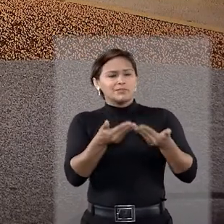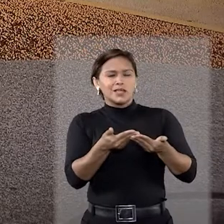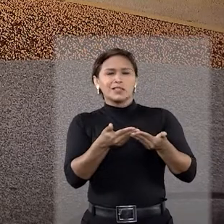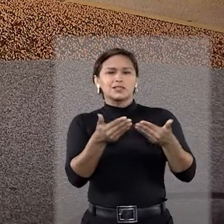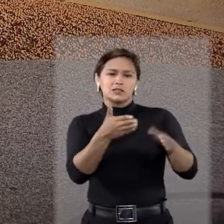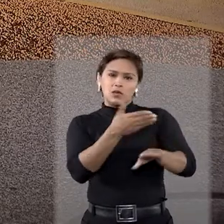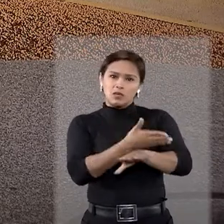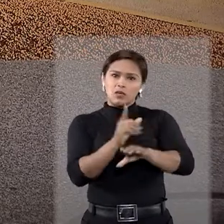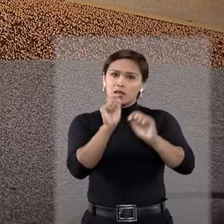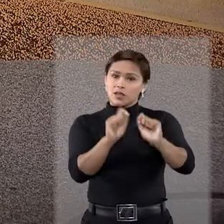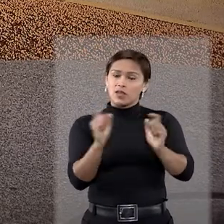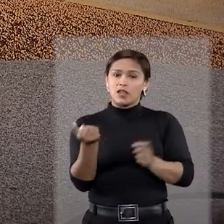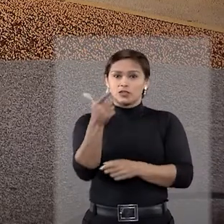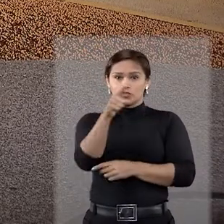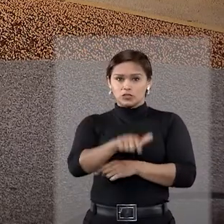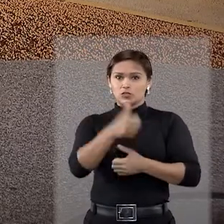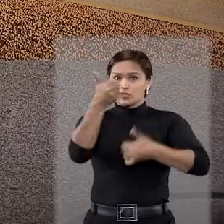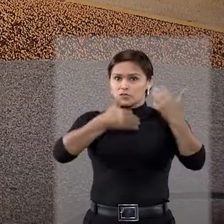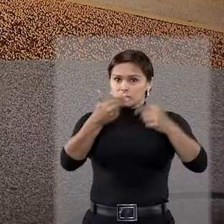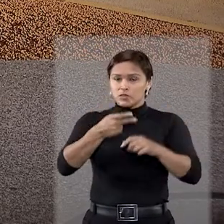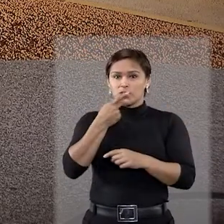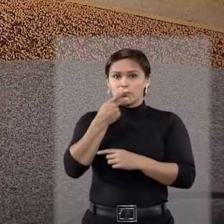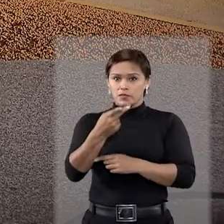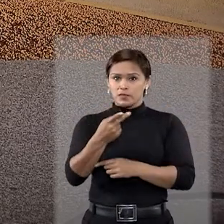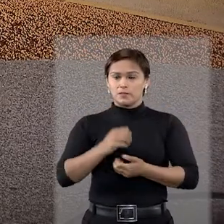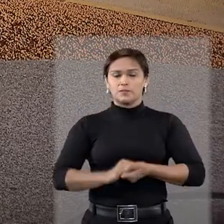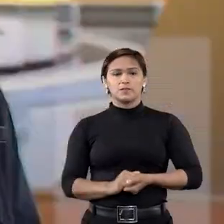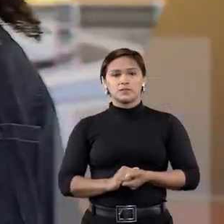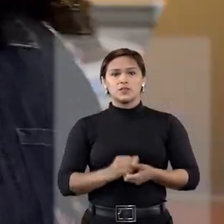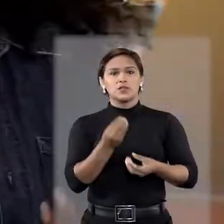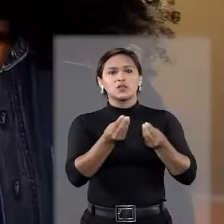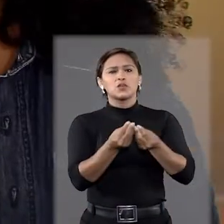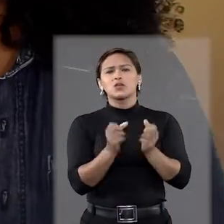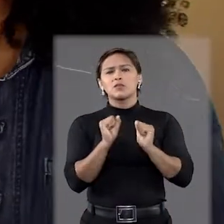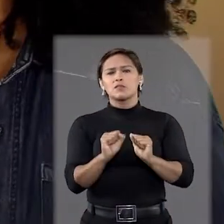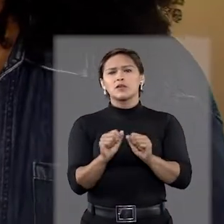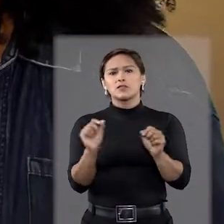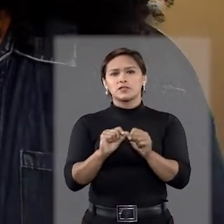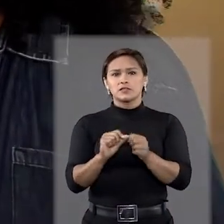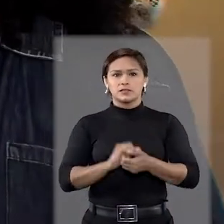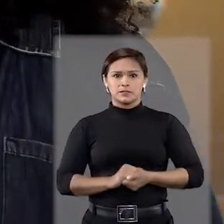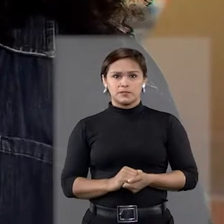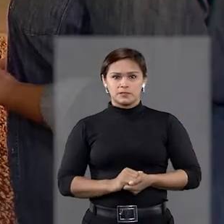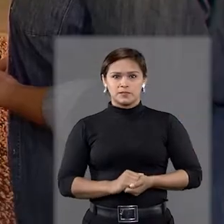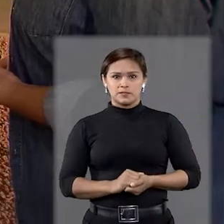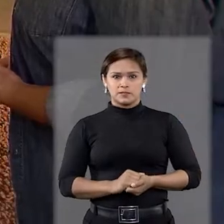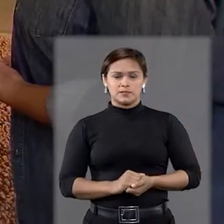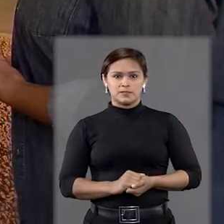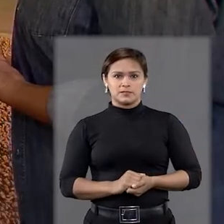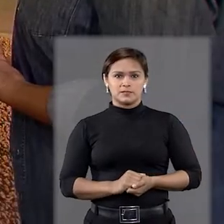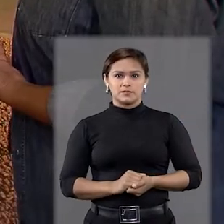peça com gentileza para que ela repita o que foi dito. Como podemos fazer isso, meninas?